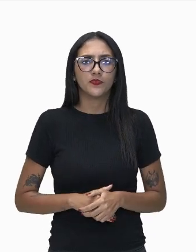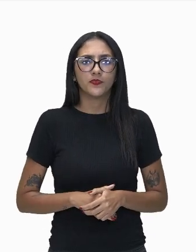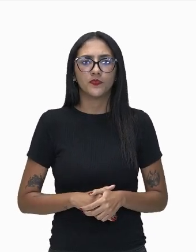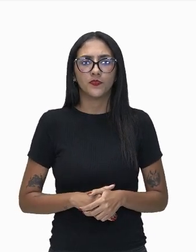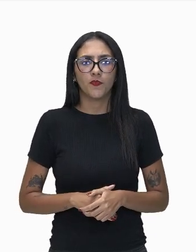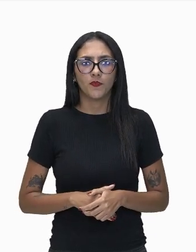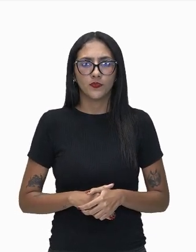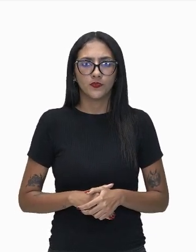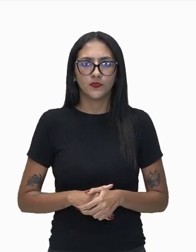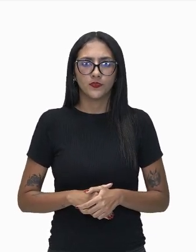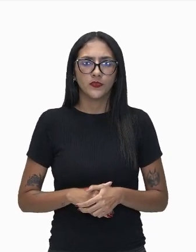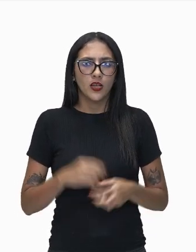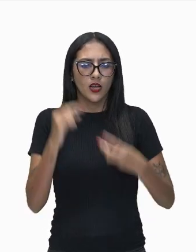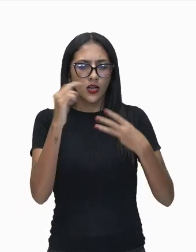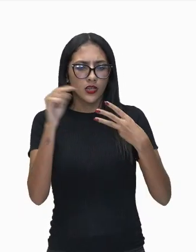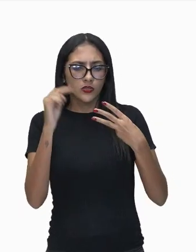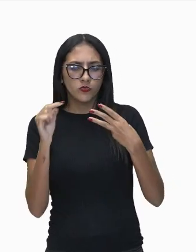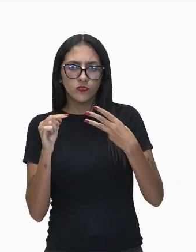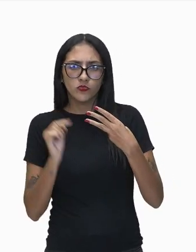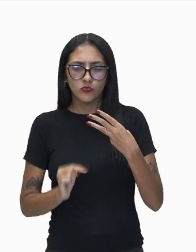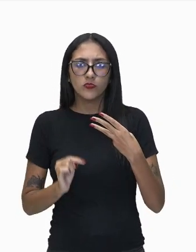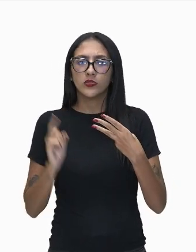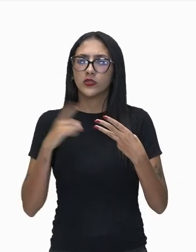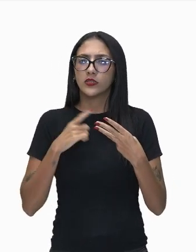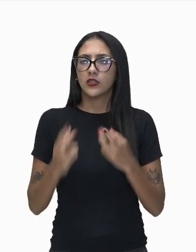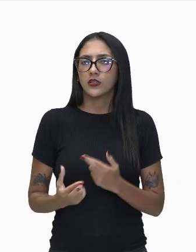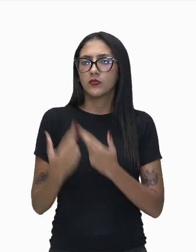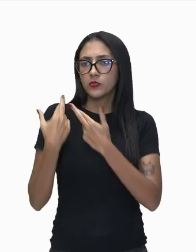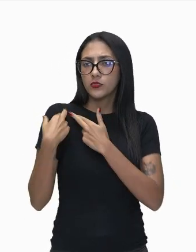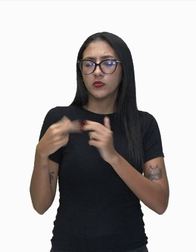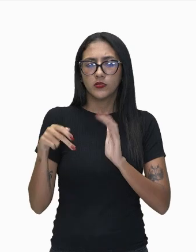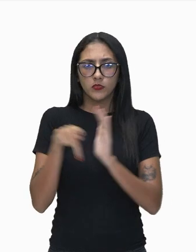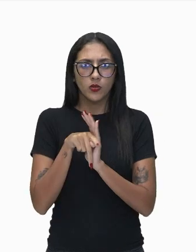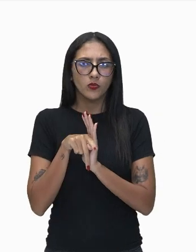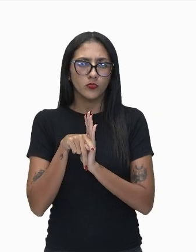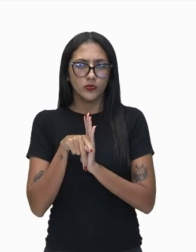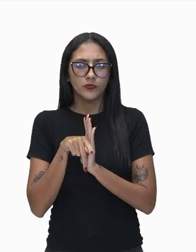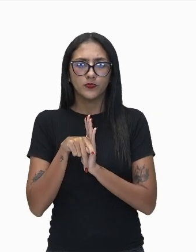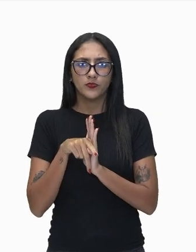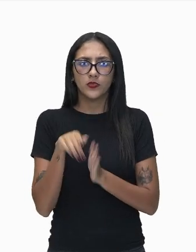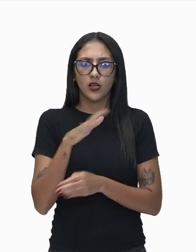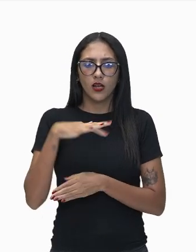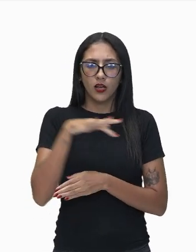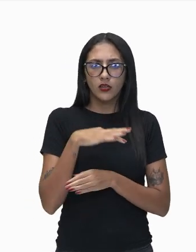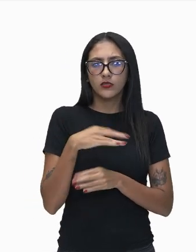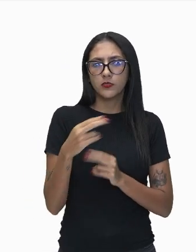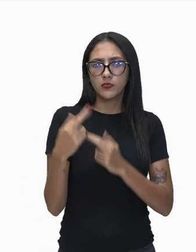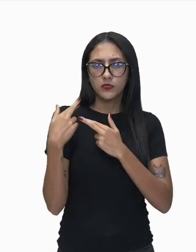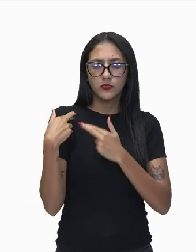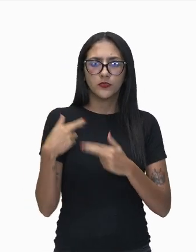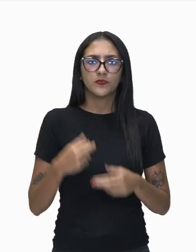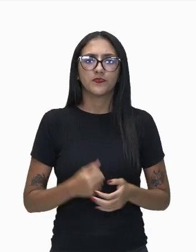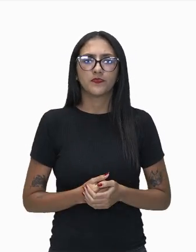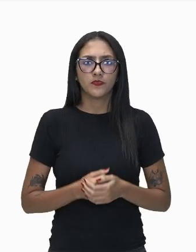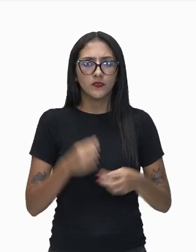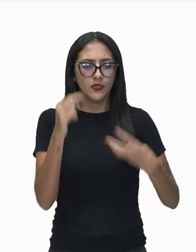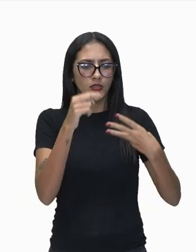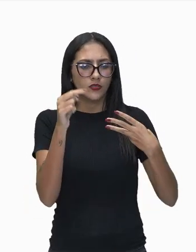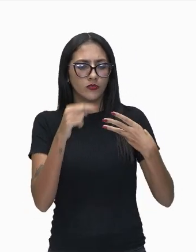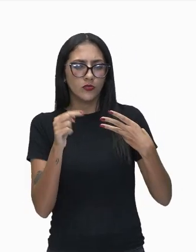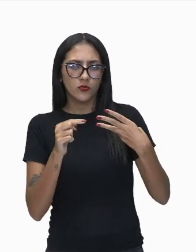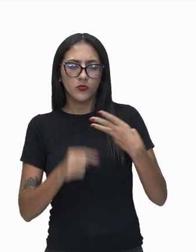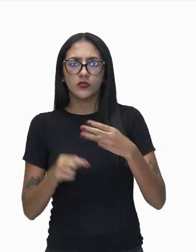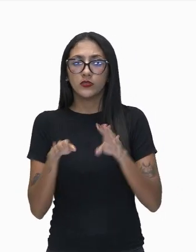uma dessas indústrias tem suas funções lá, que são específicas e cada uma delas tem